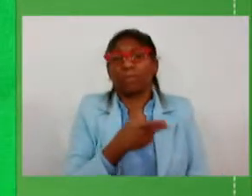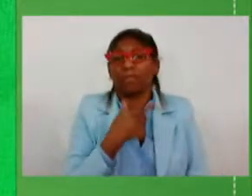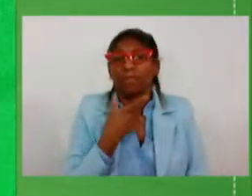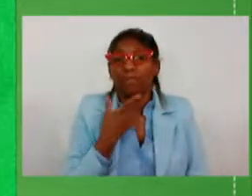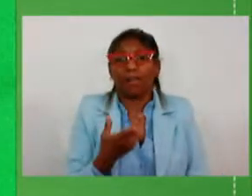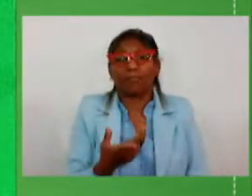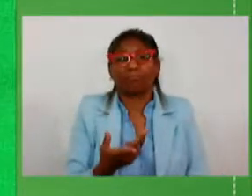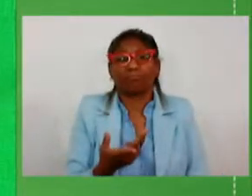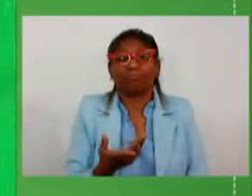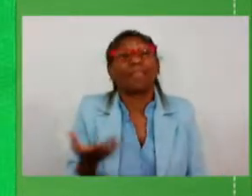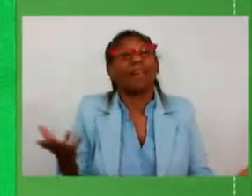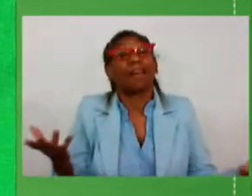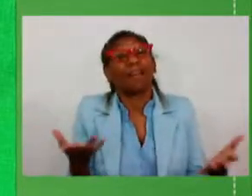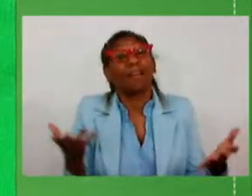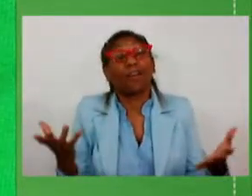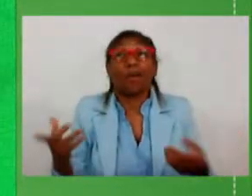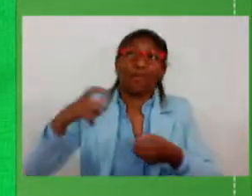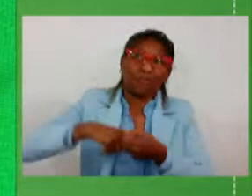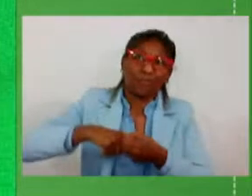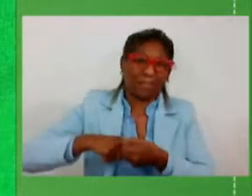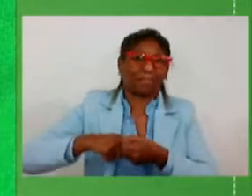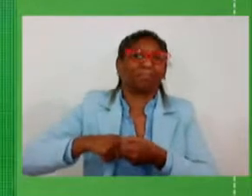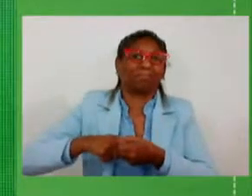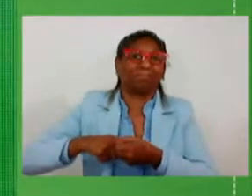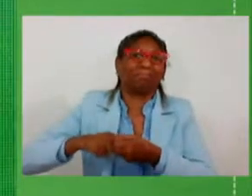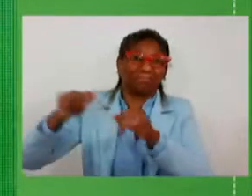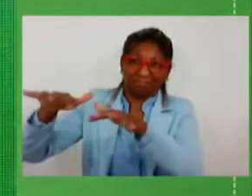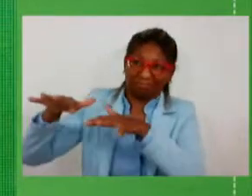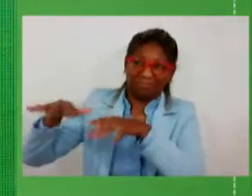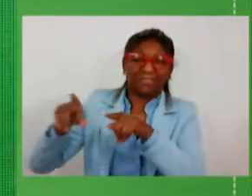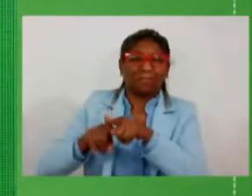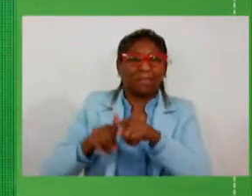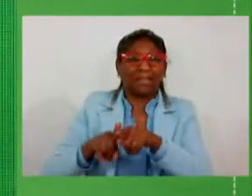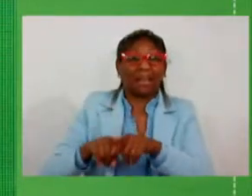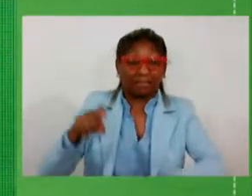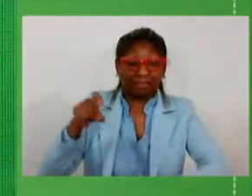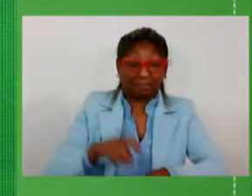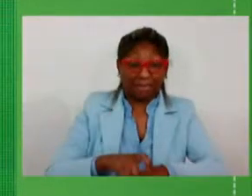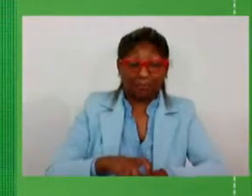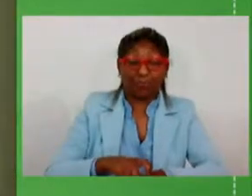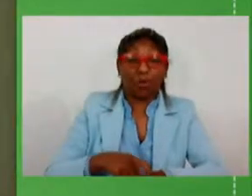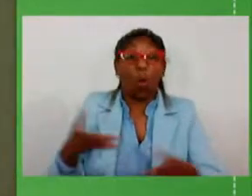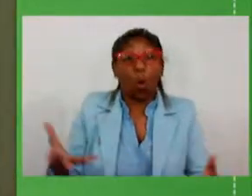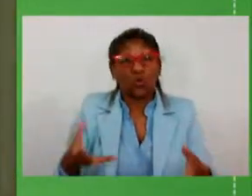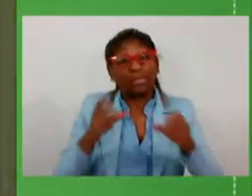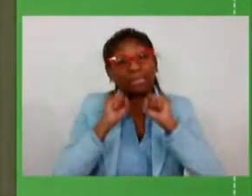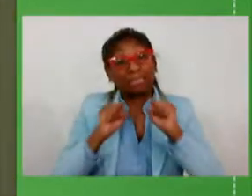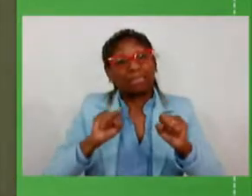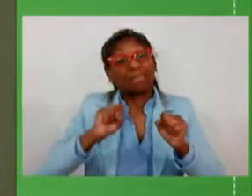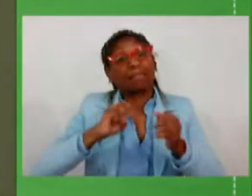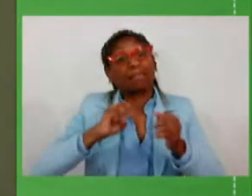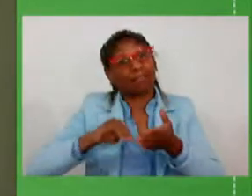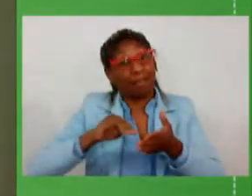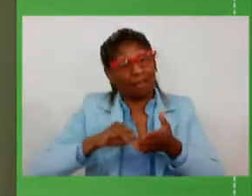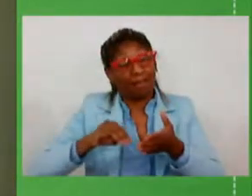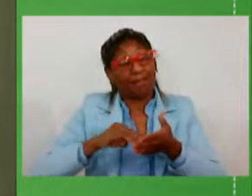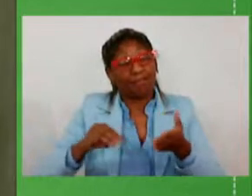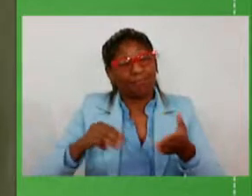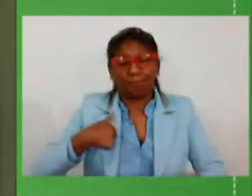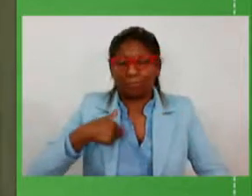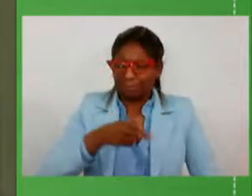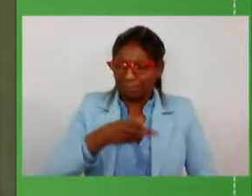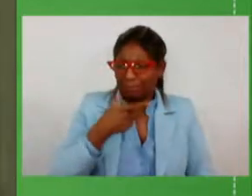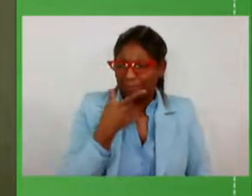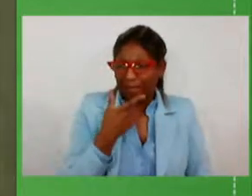oportunidade ou duas de voltar para o parlamento mesmo nesse momento de estar como secretário eu sempre dizia e